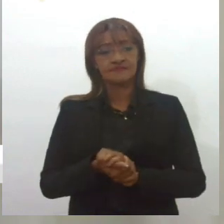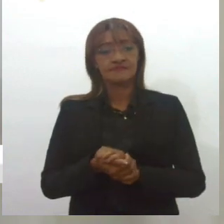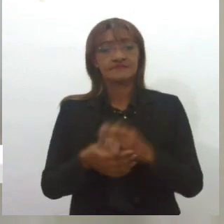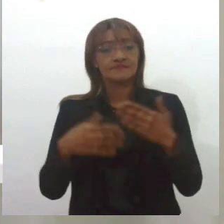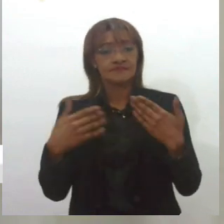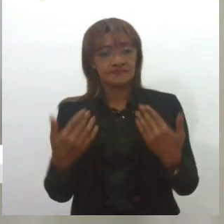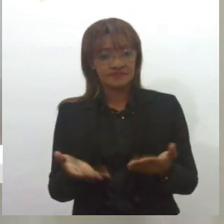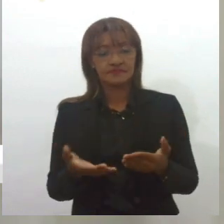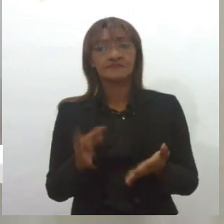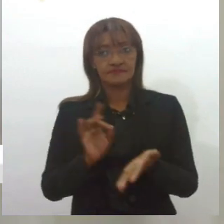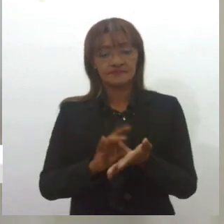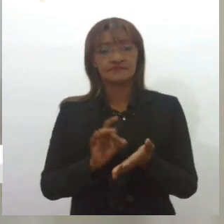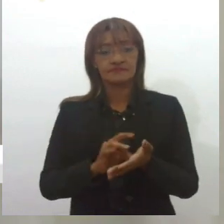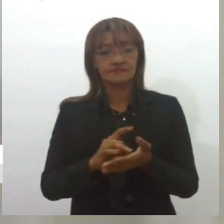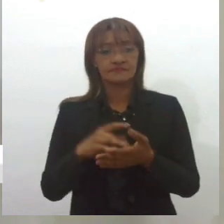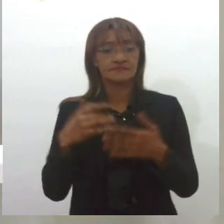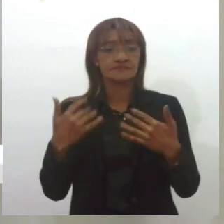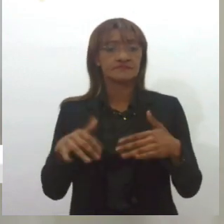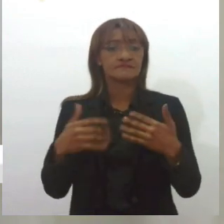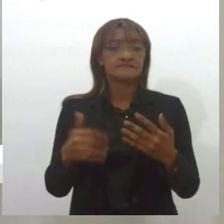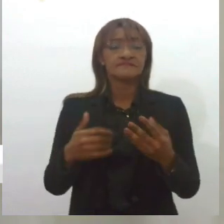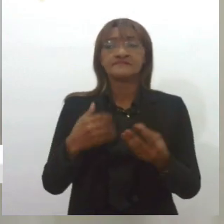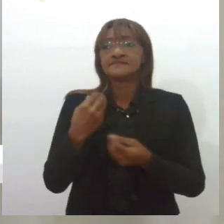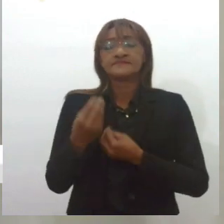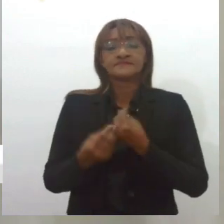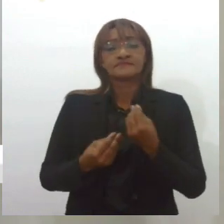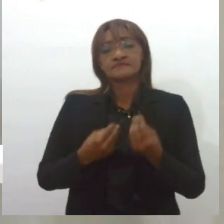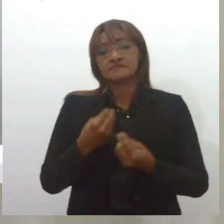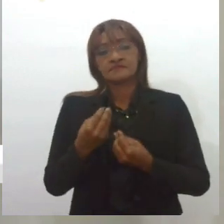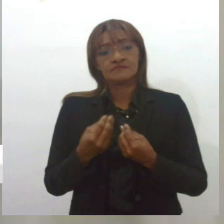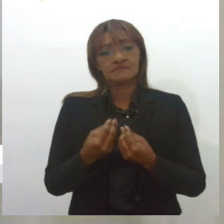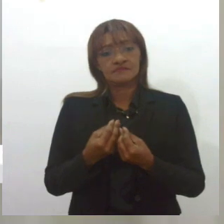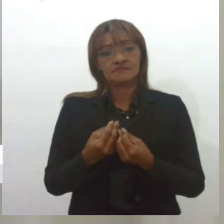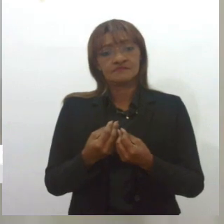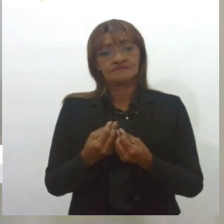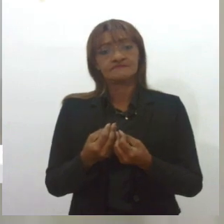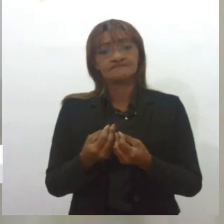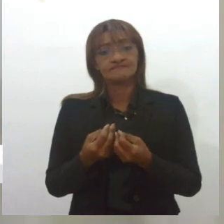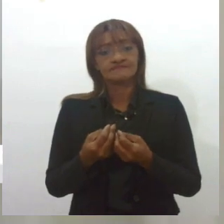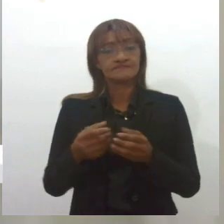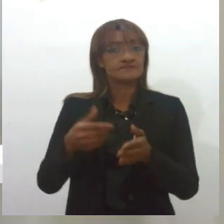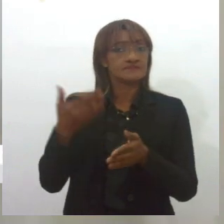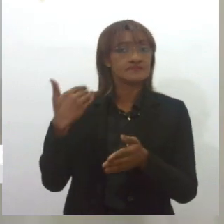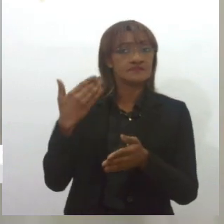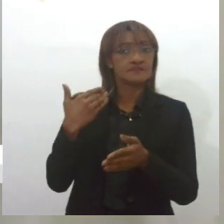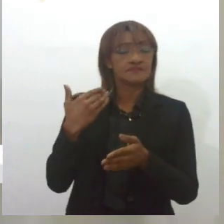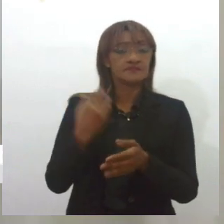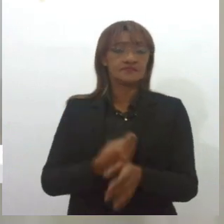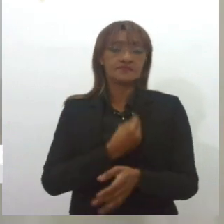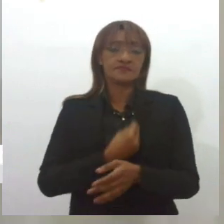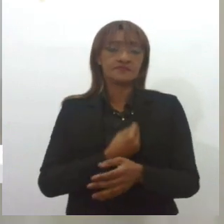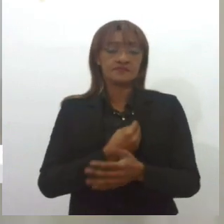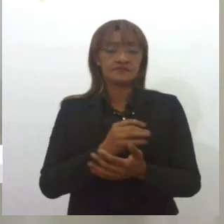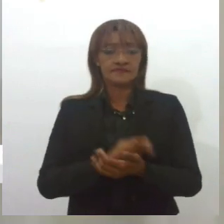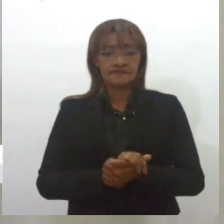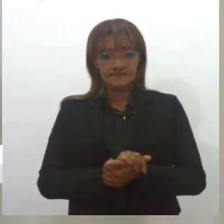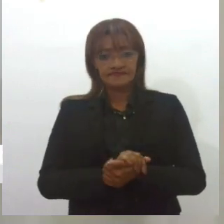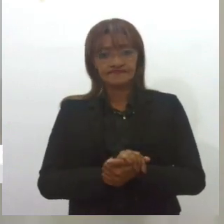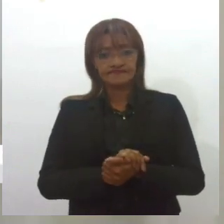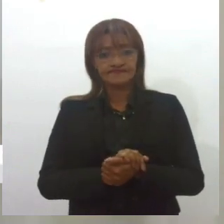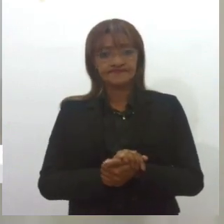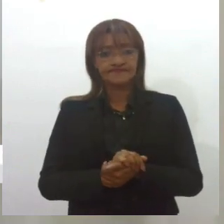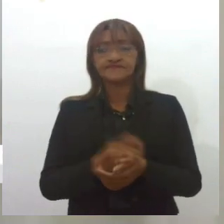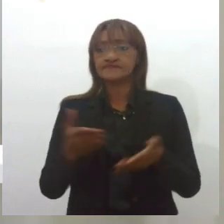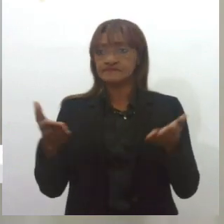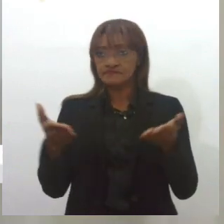muito aquém de situações, vamos dizer assim, anteriormente vividas. E elas estão,